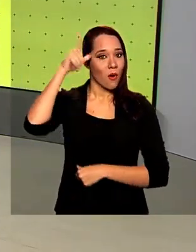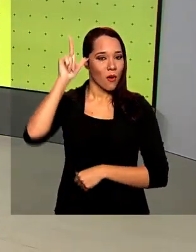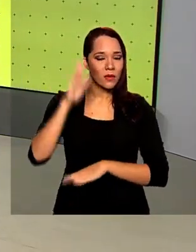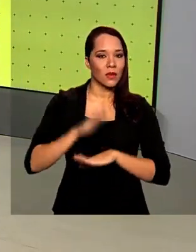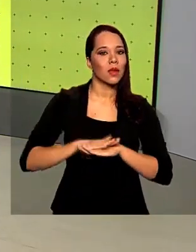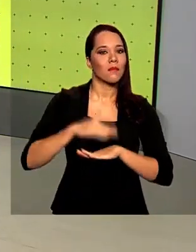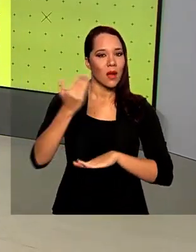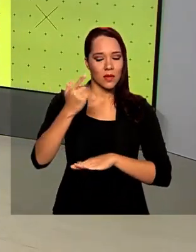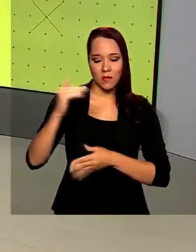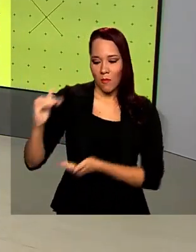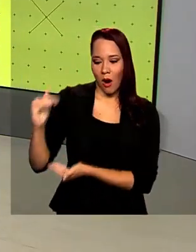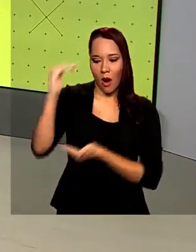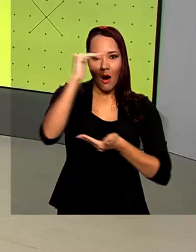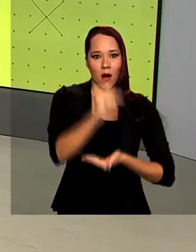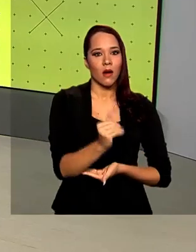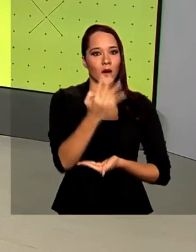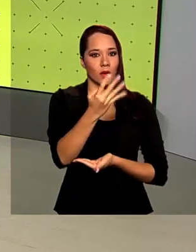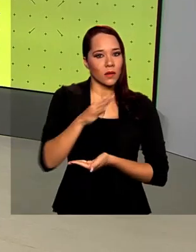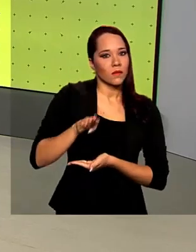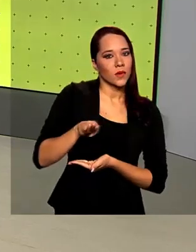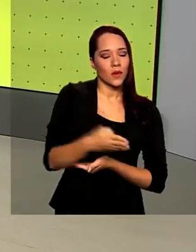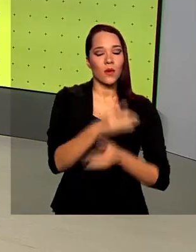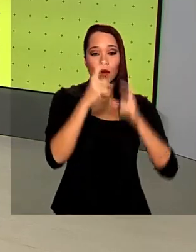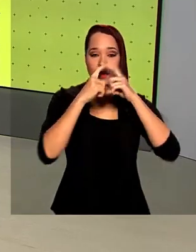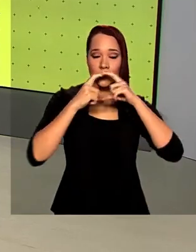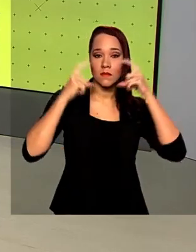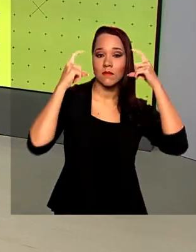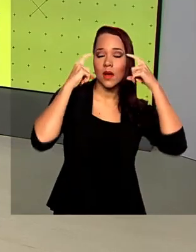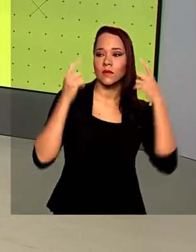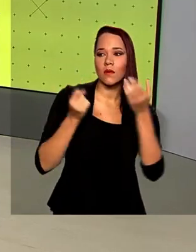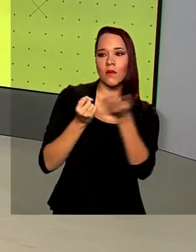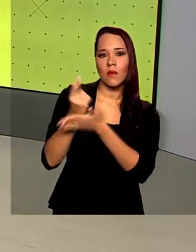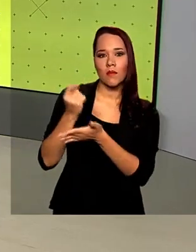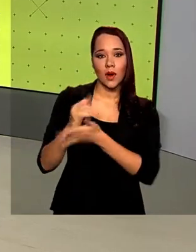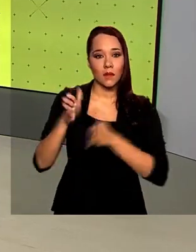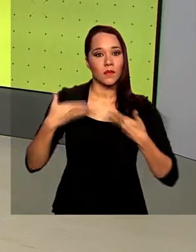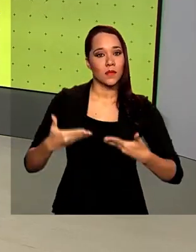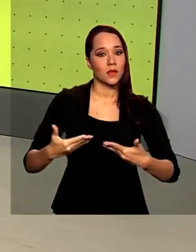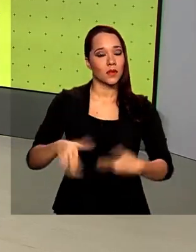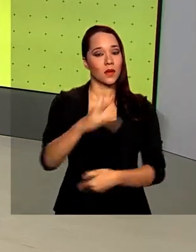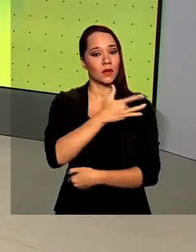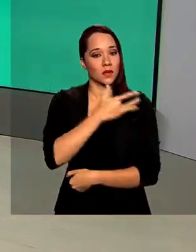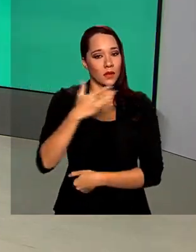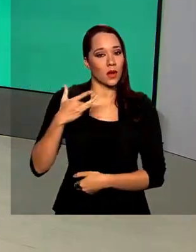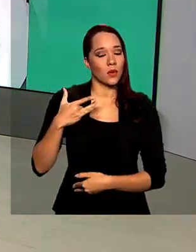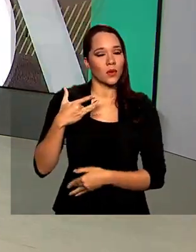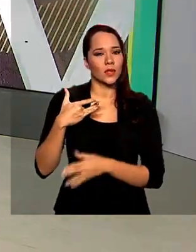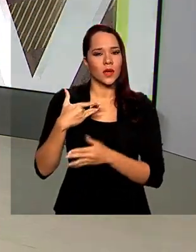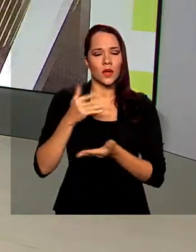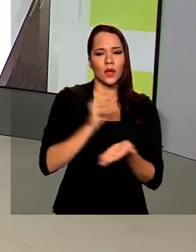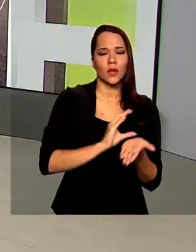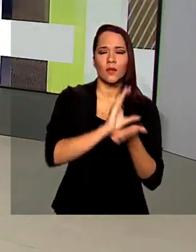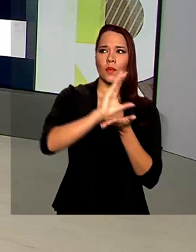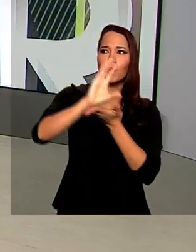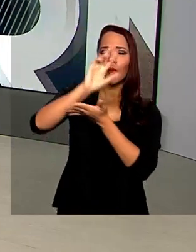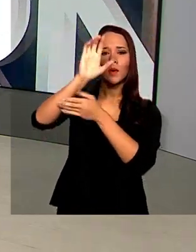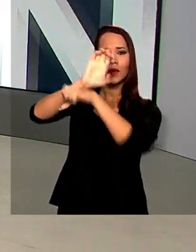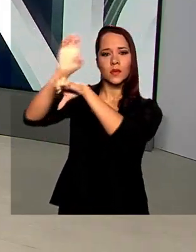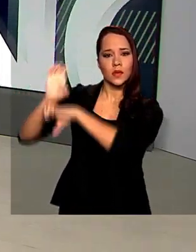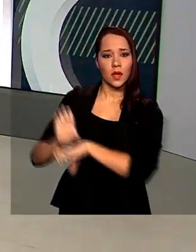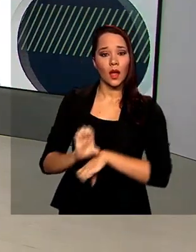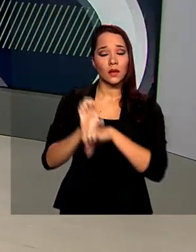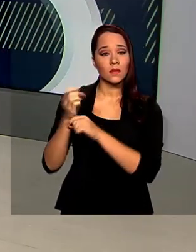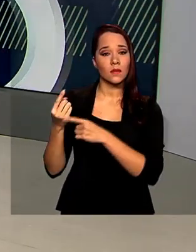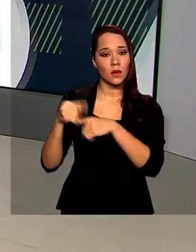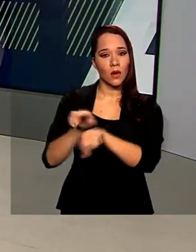mais um carregamento com 4 milhões de máscaras compradas pelo Ministério da Saúde e destinada aos estados para combate